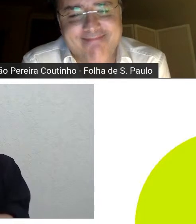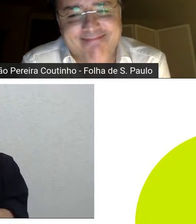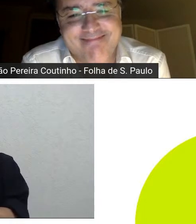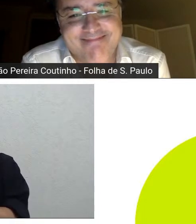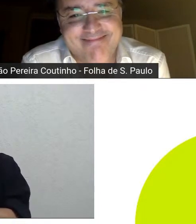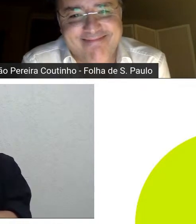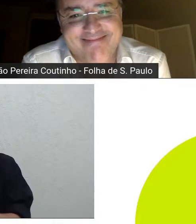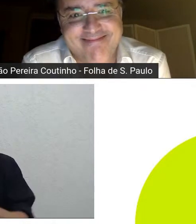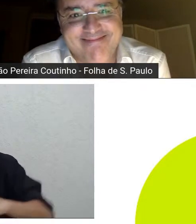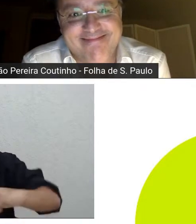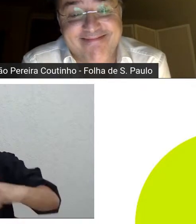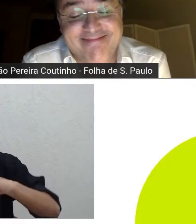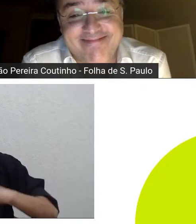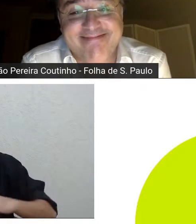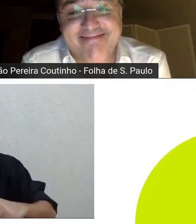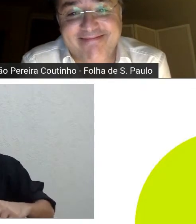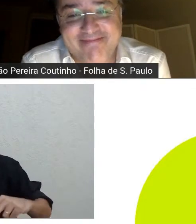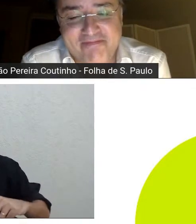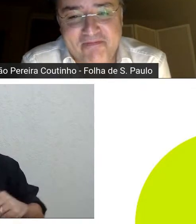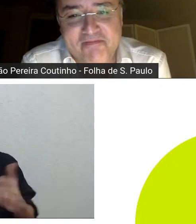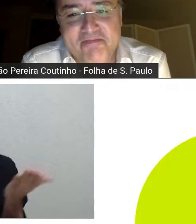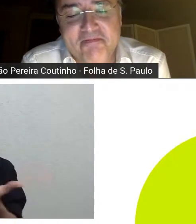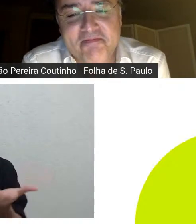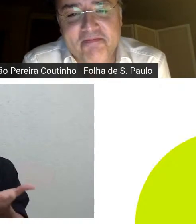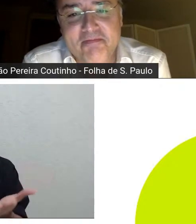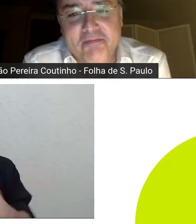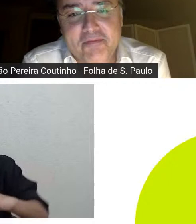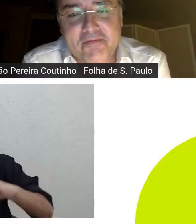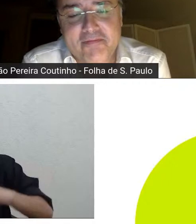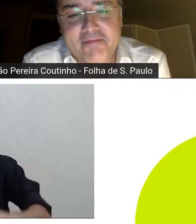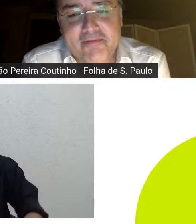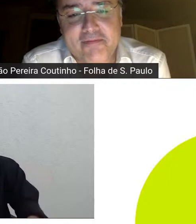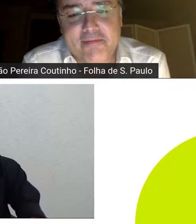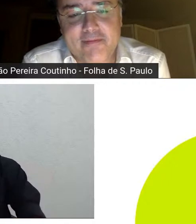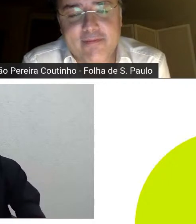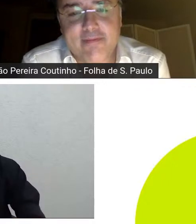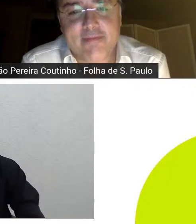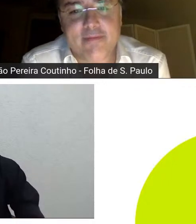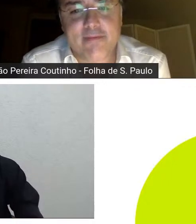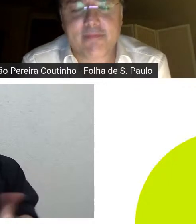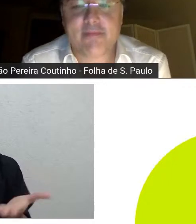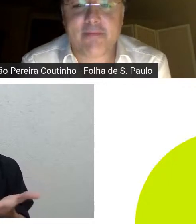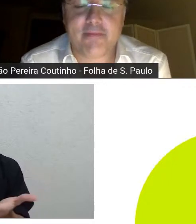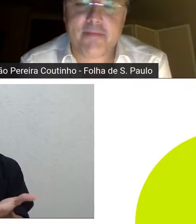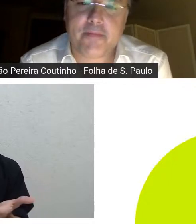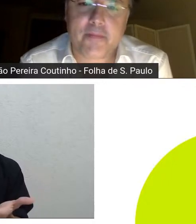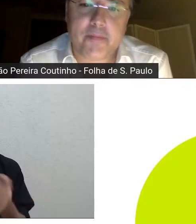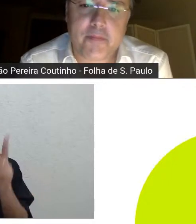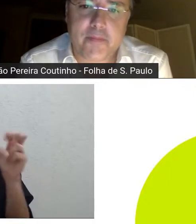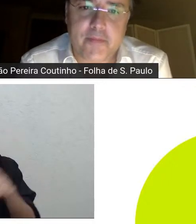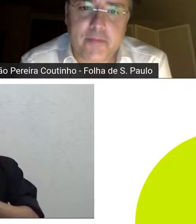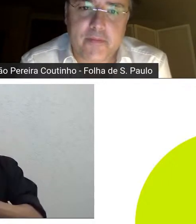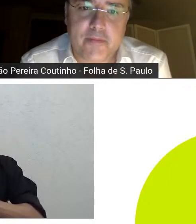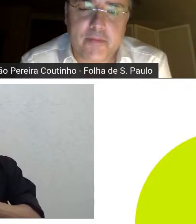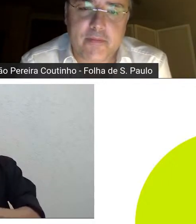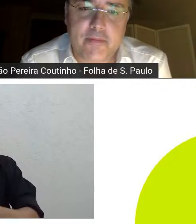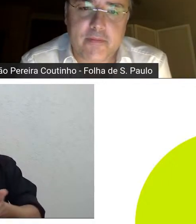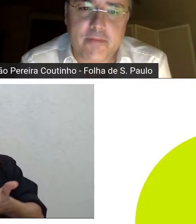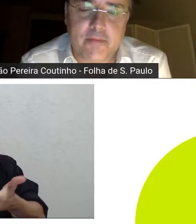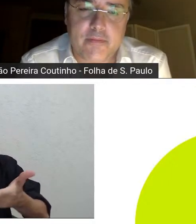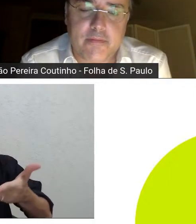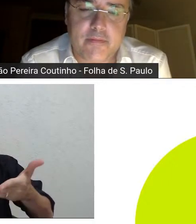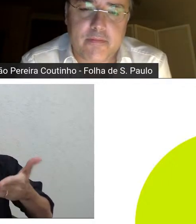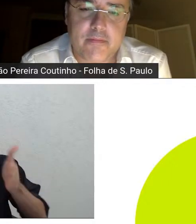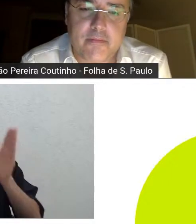ele a dica devemos todos que estamos aqui a ele a dica pelo filme ele é um grande escritor ele já